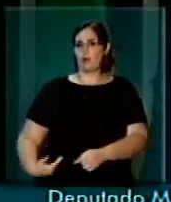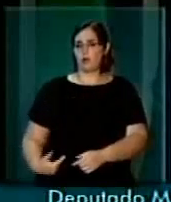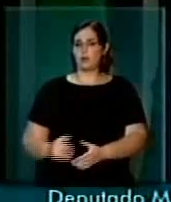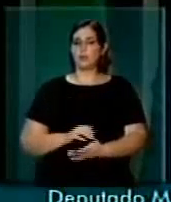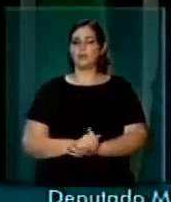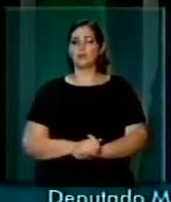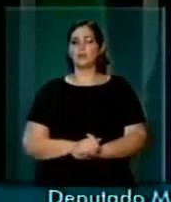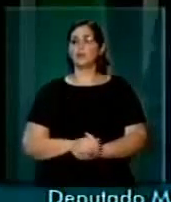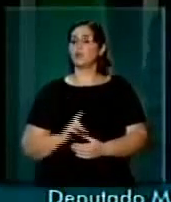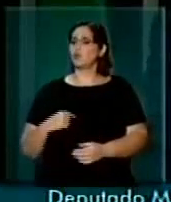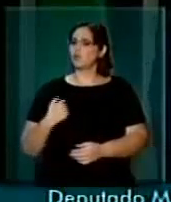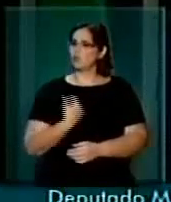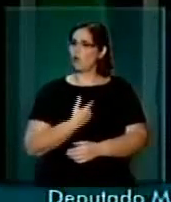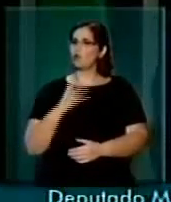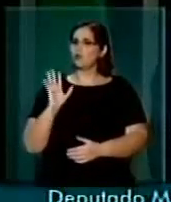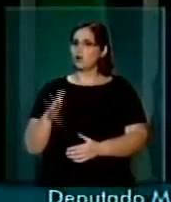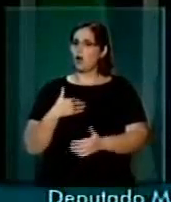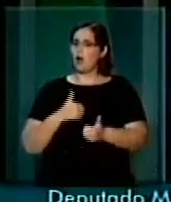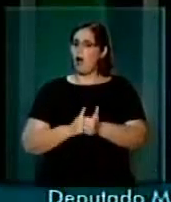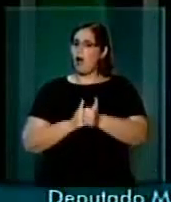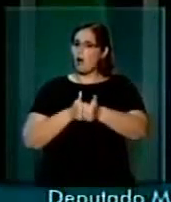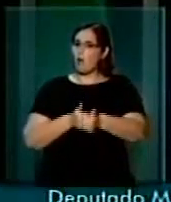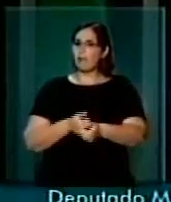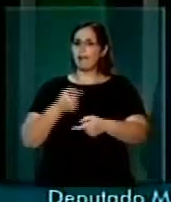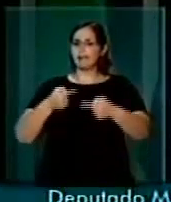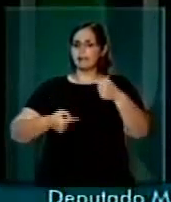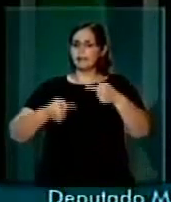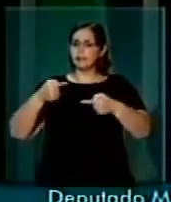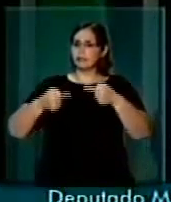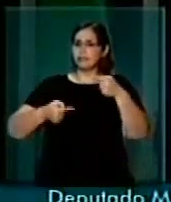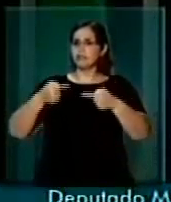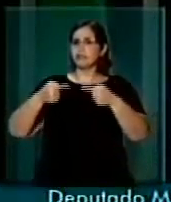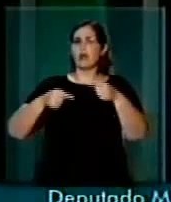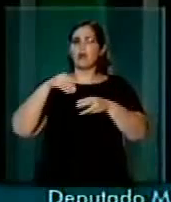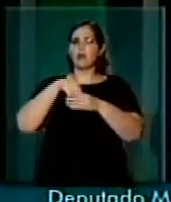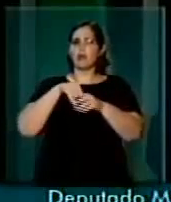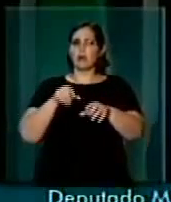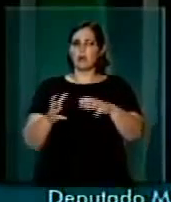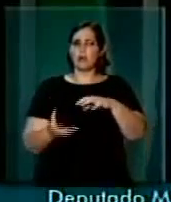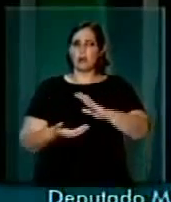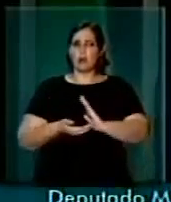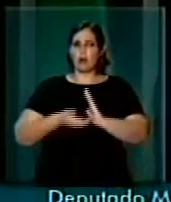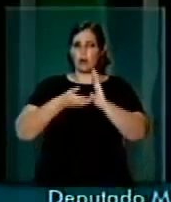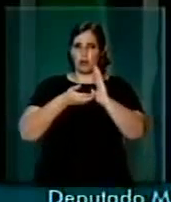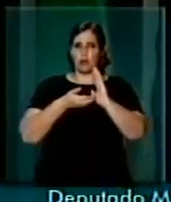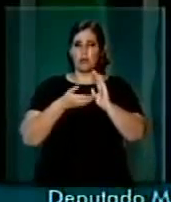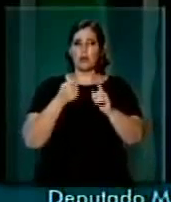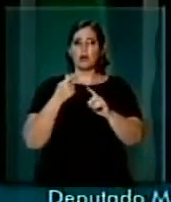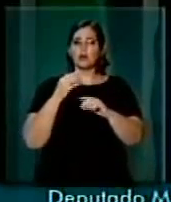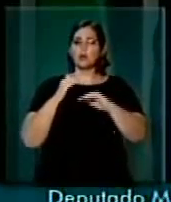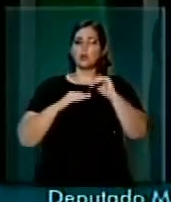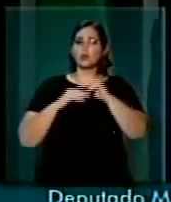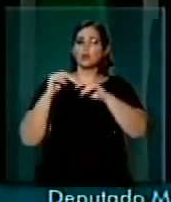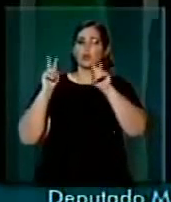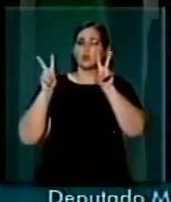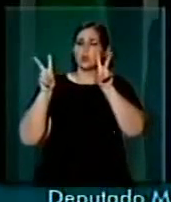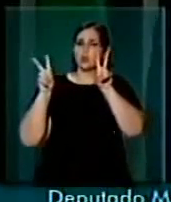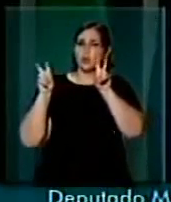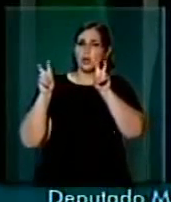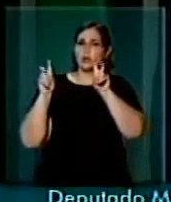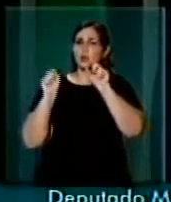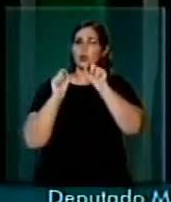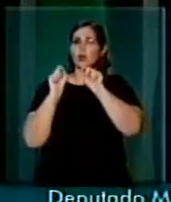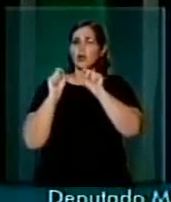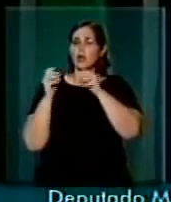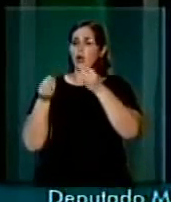estamos acompanhando o debate que está sendo feito nesta Casa sobre a